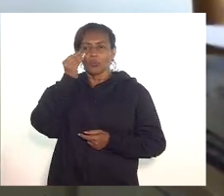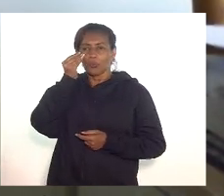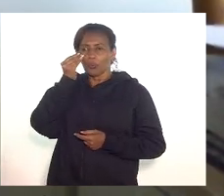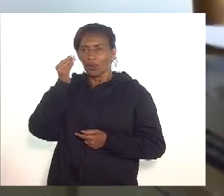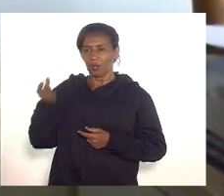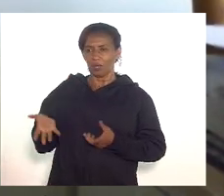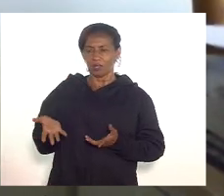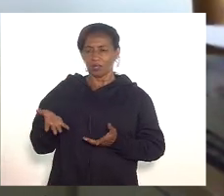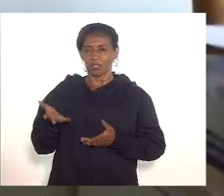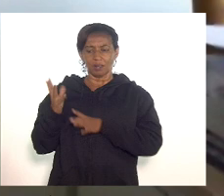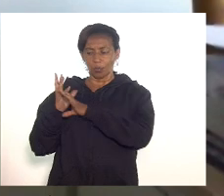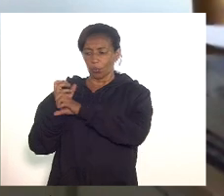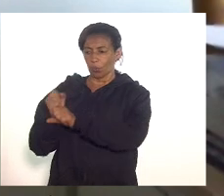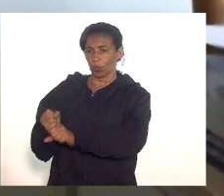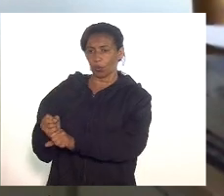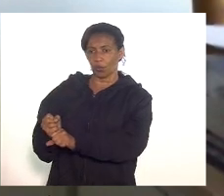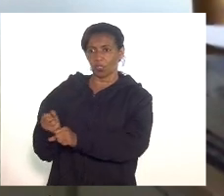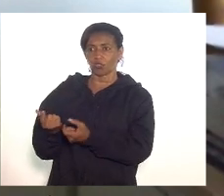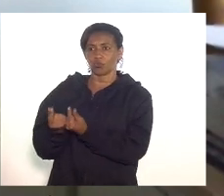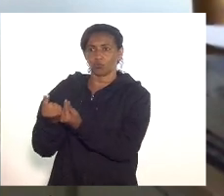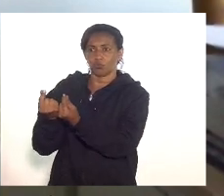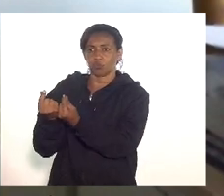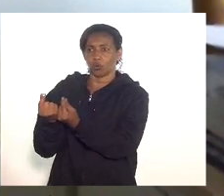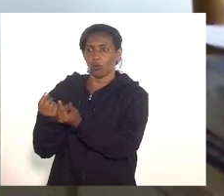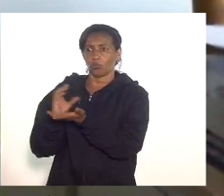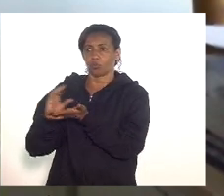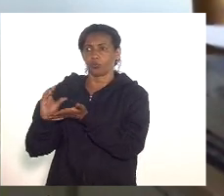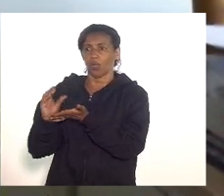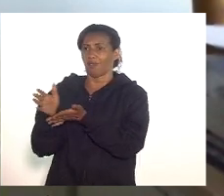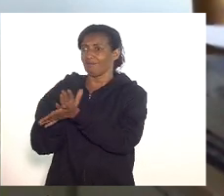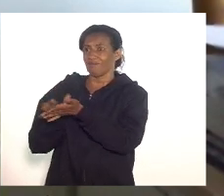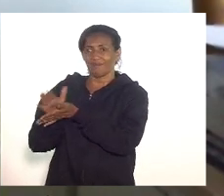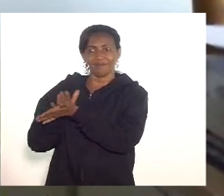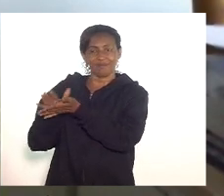nem orçamentária nem financeira como não tem esse